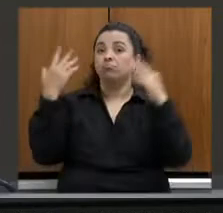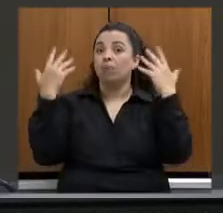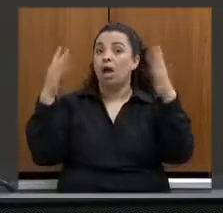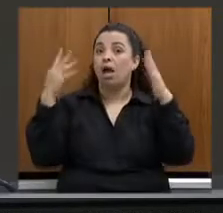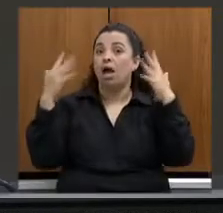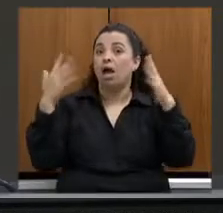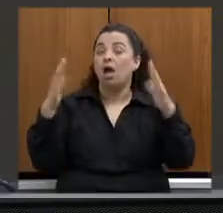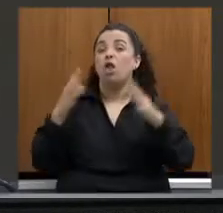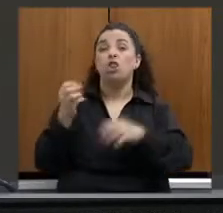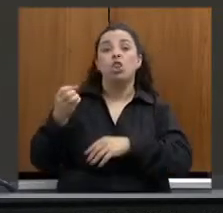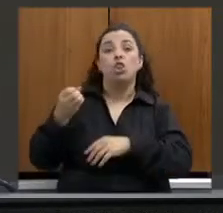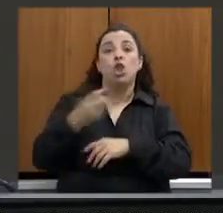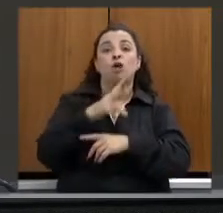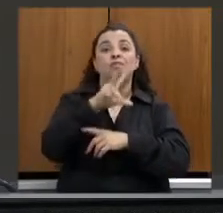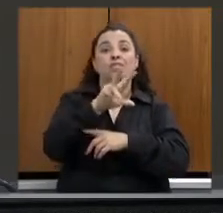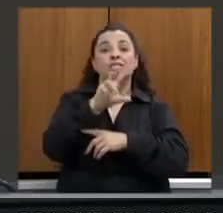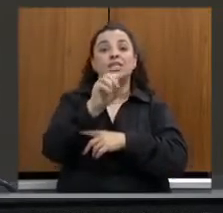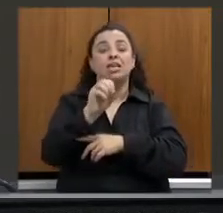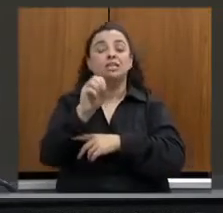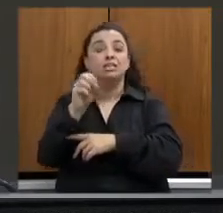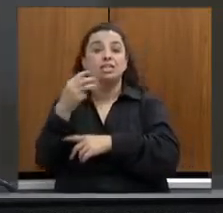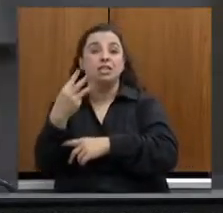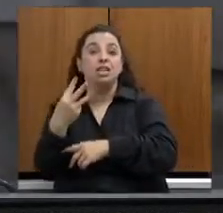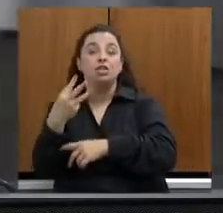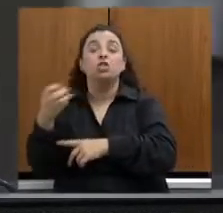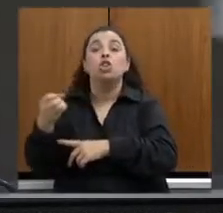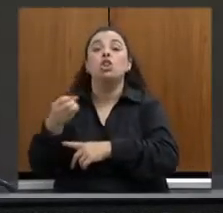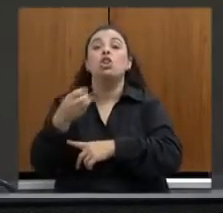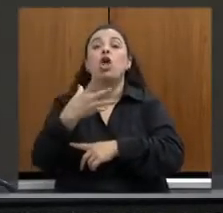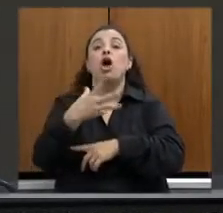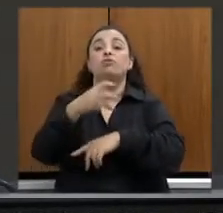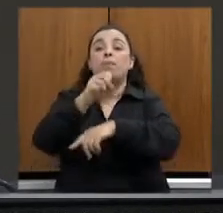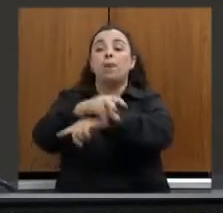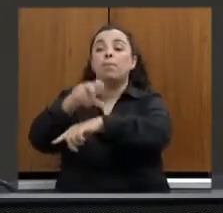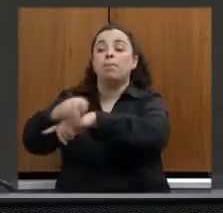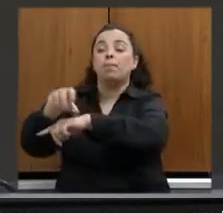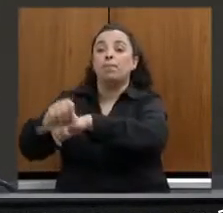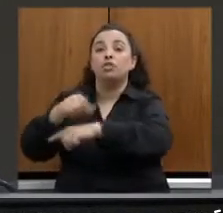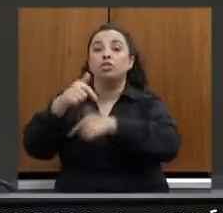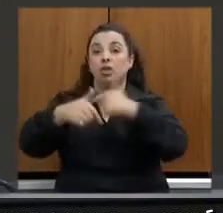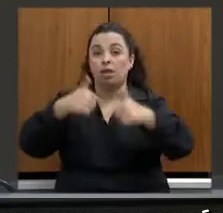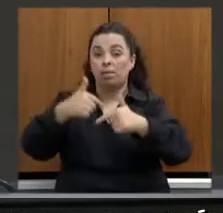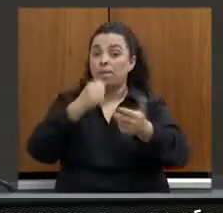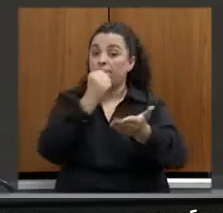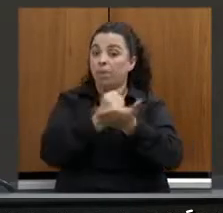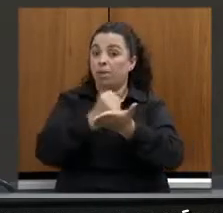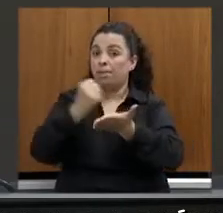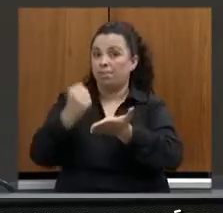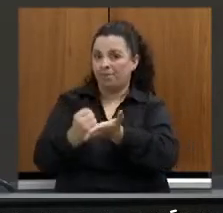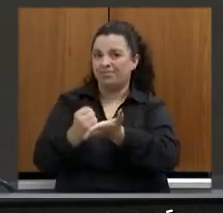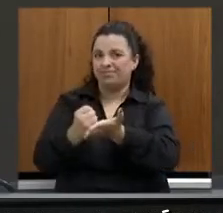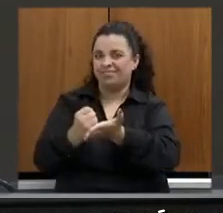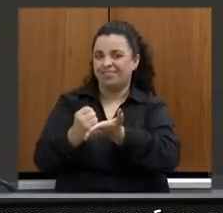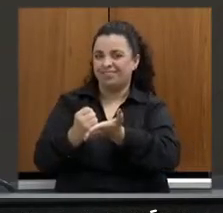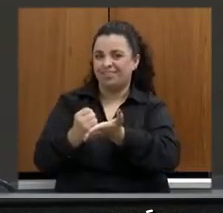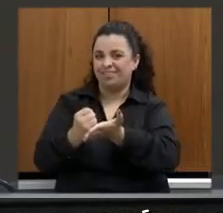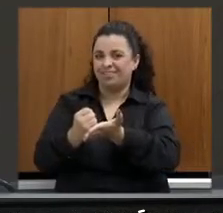postos de trabalho em Minas Gerais com carteira assinada, desde o início da gestão.